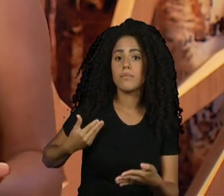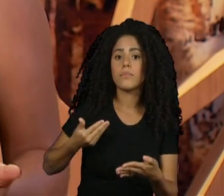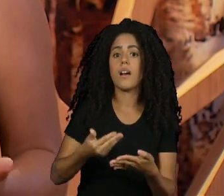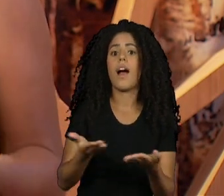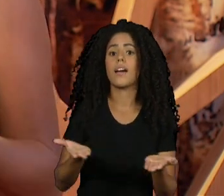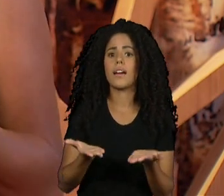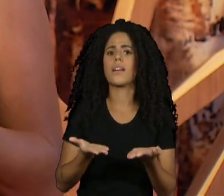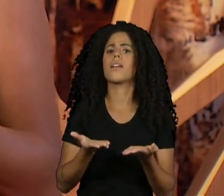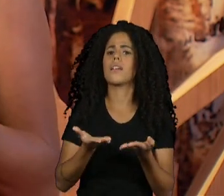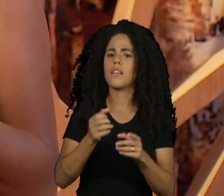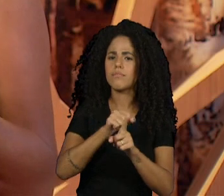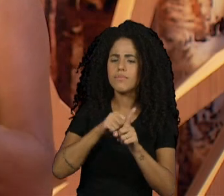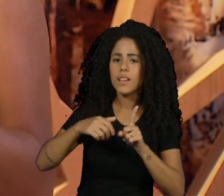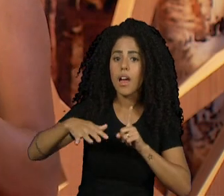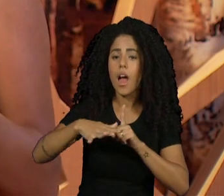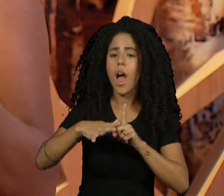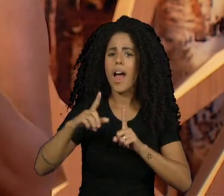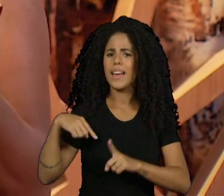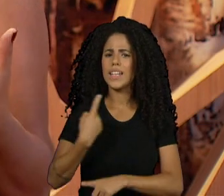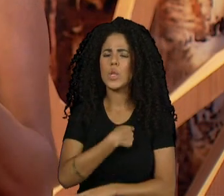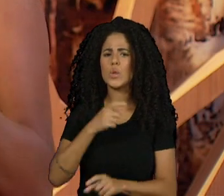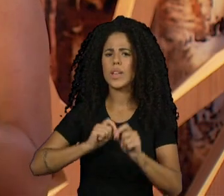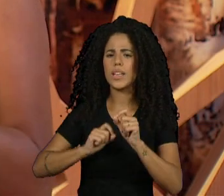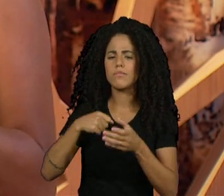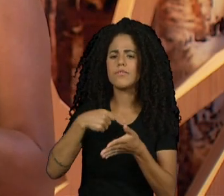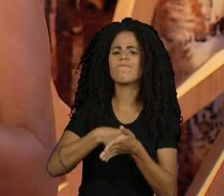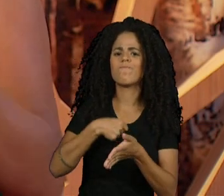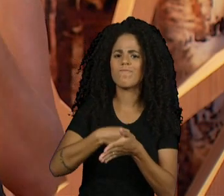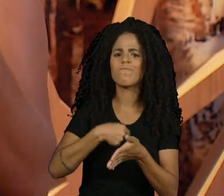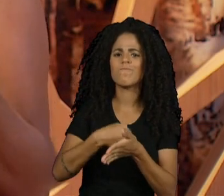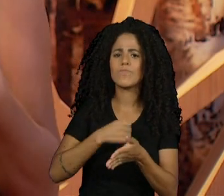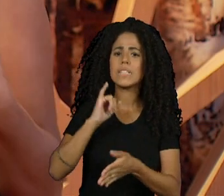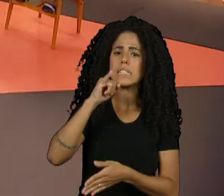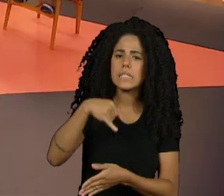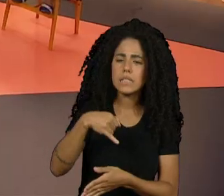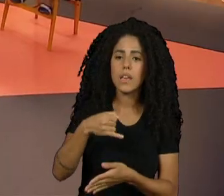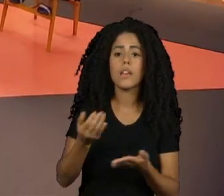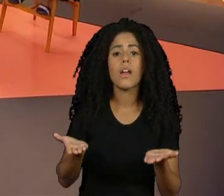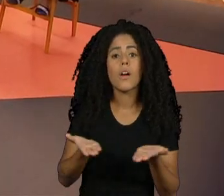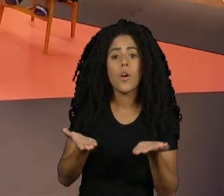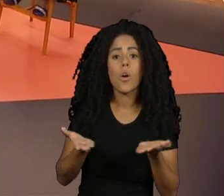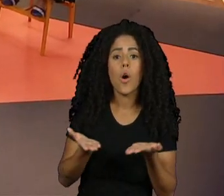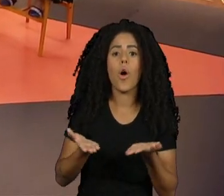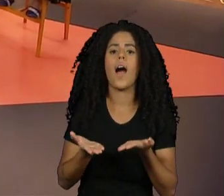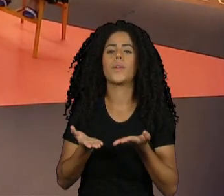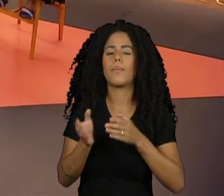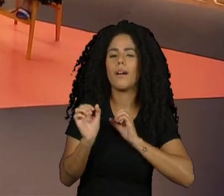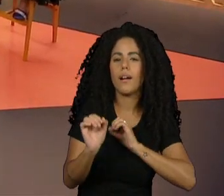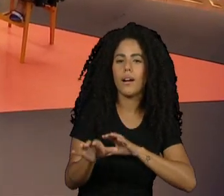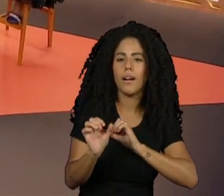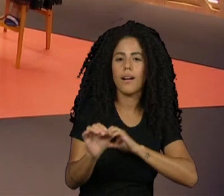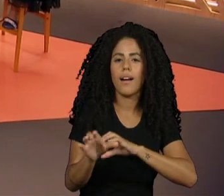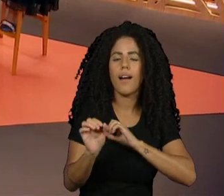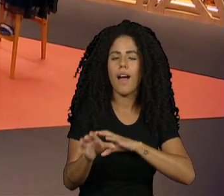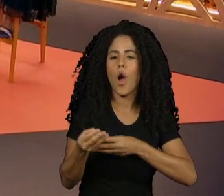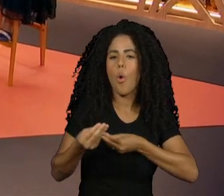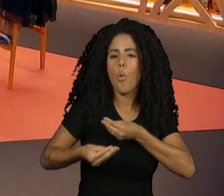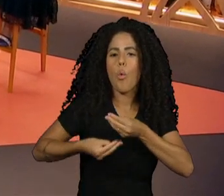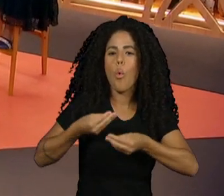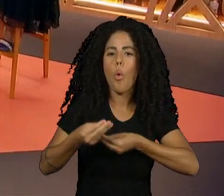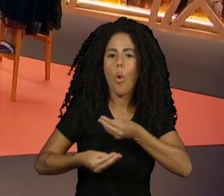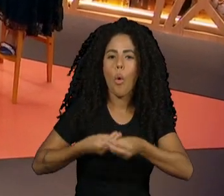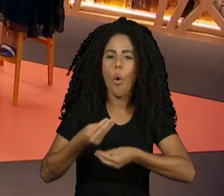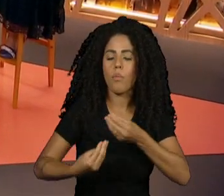sociedade, mas que a gente ainda está, e eu gosto muito de pensar que a gente está num momento histórico pedagógico. A gente está ensinando,